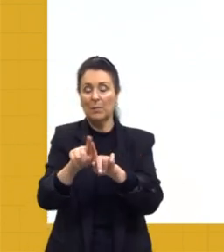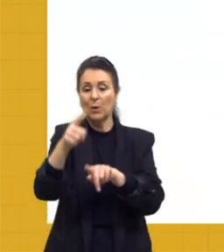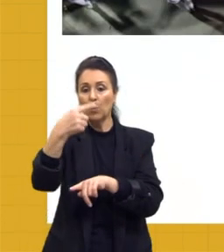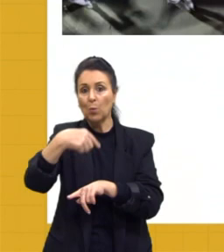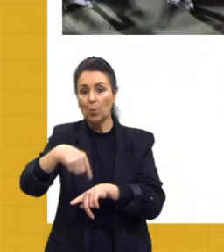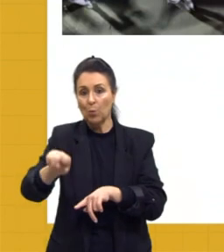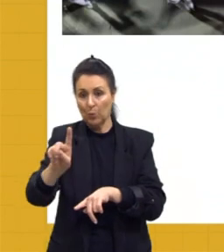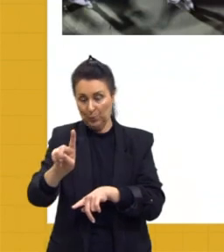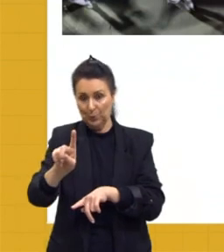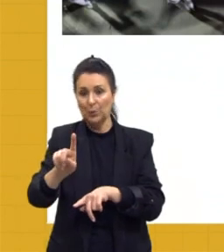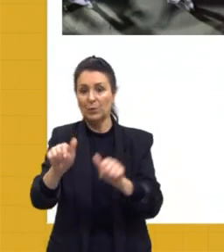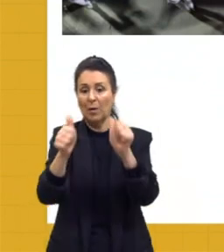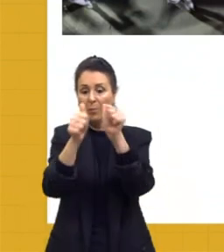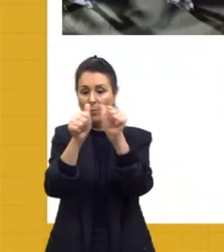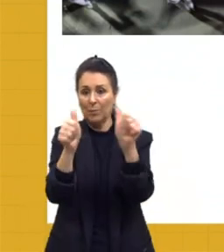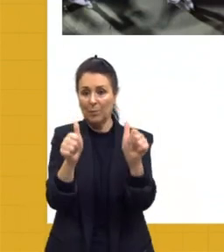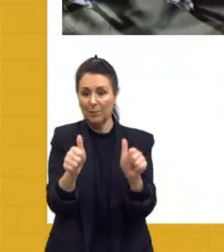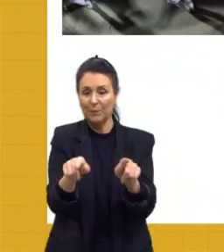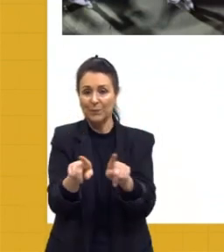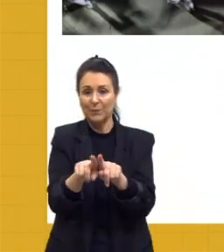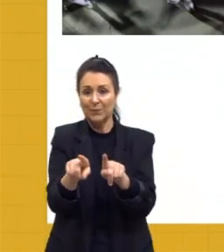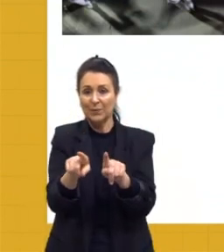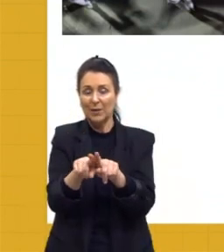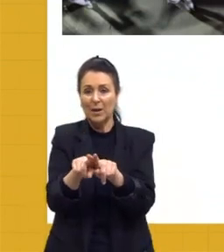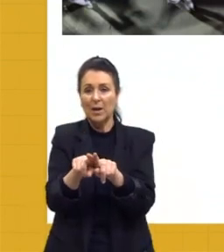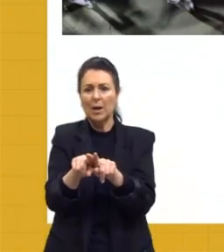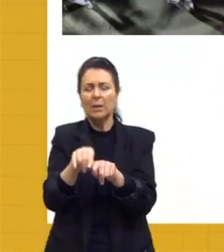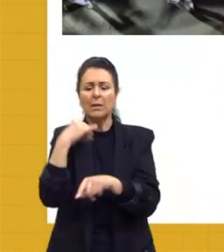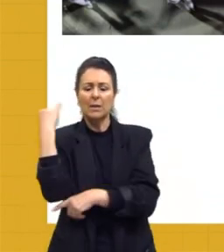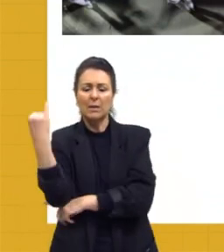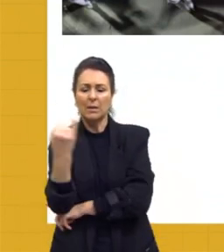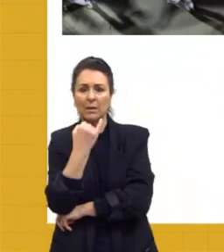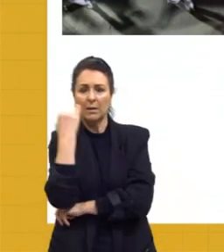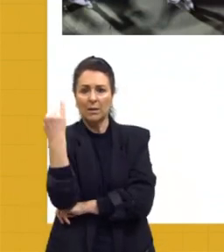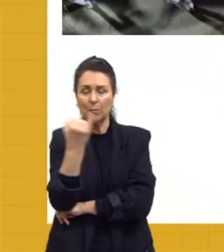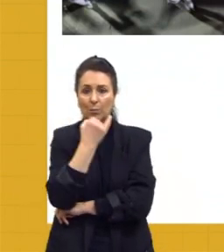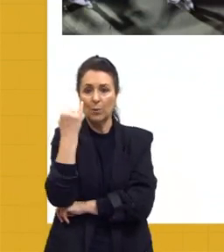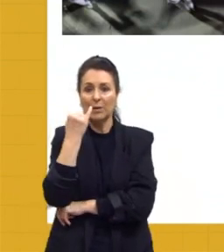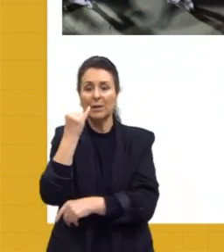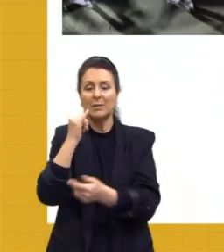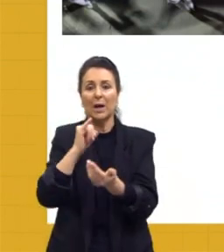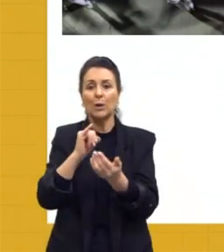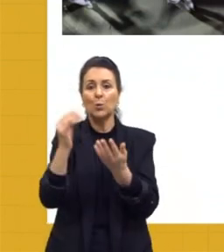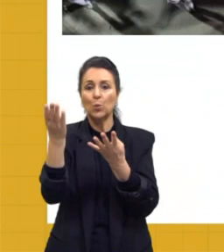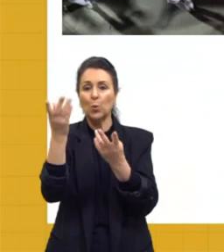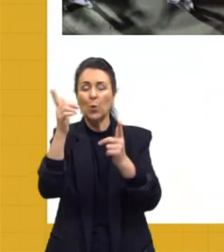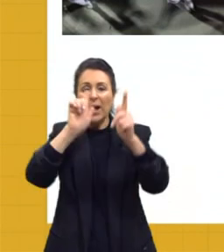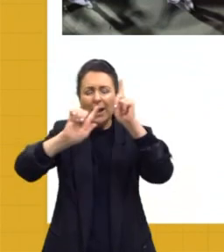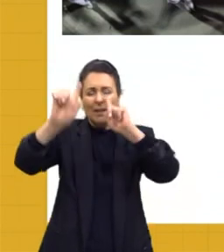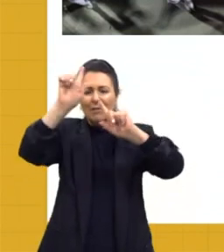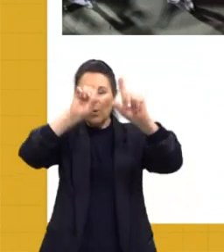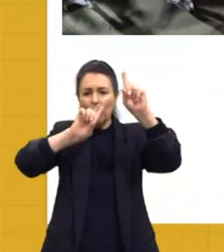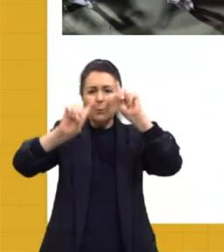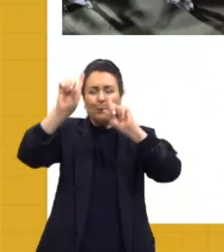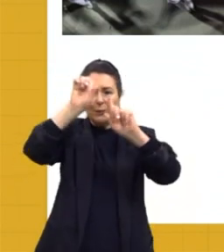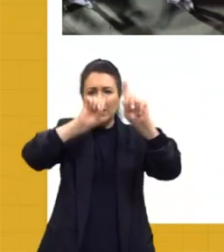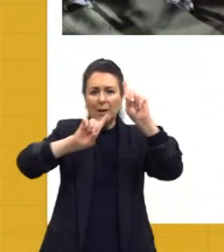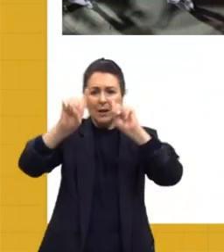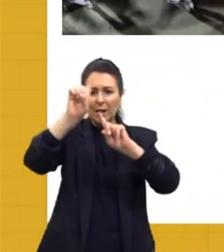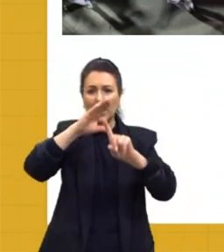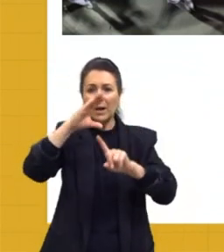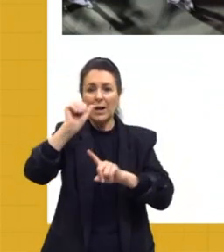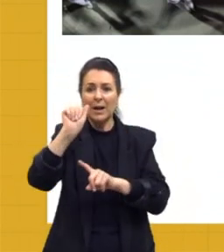próximo slide, a gente vai falar exatamente dessa importância do carnaval como um legado cultural